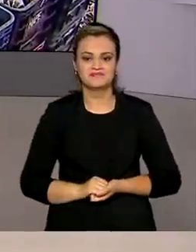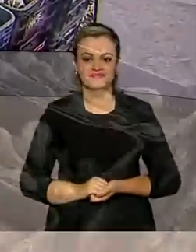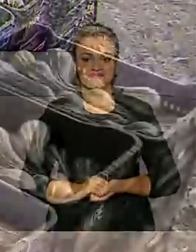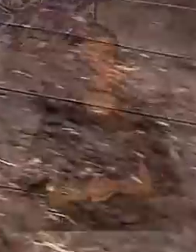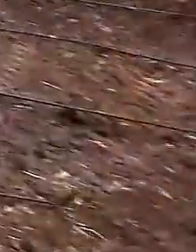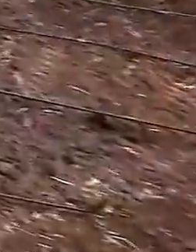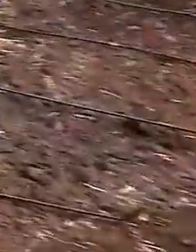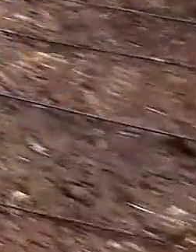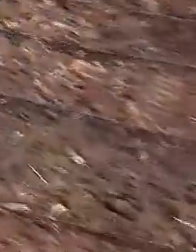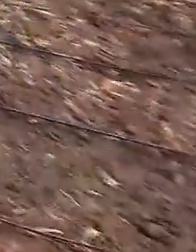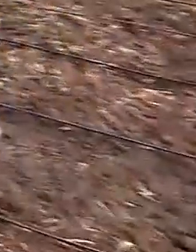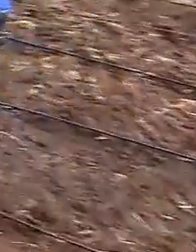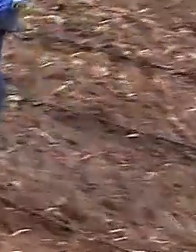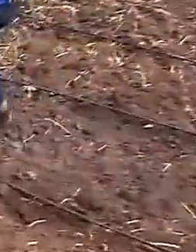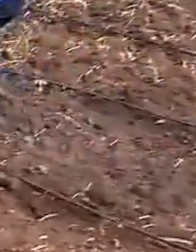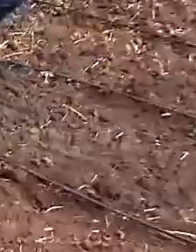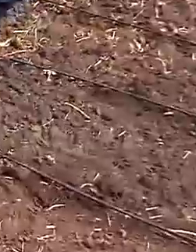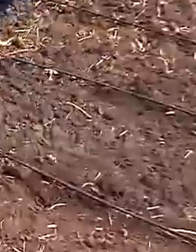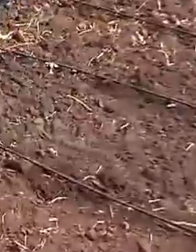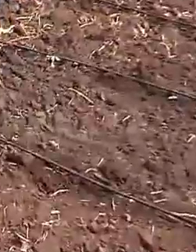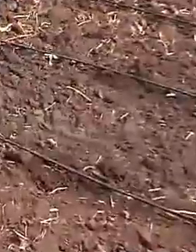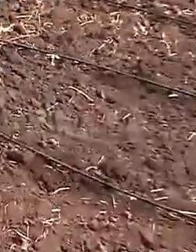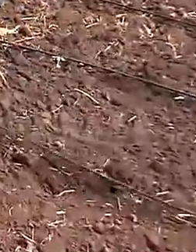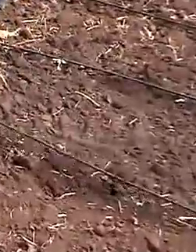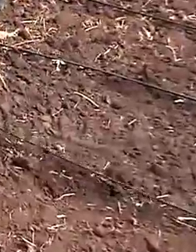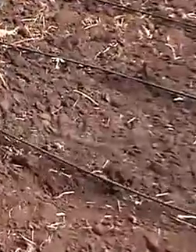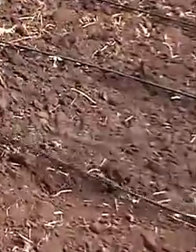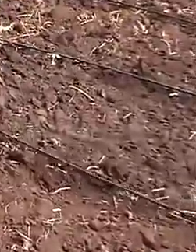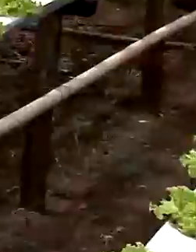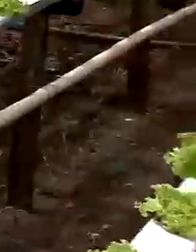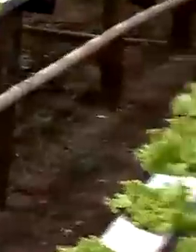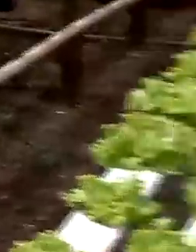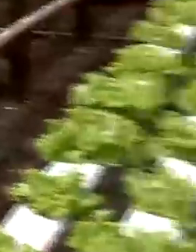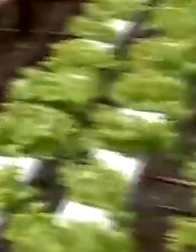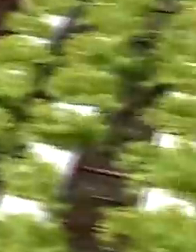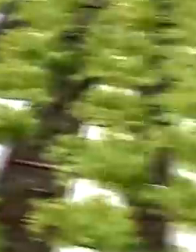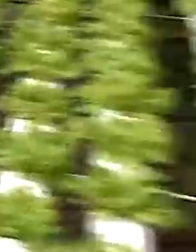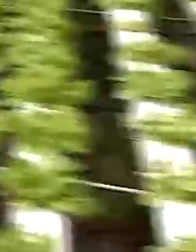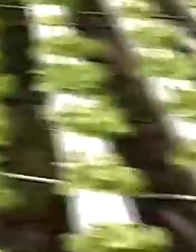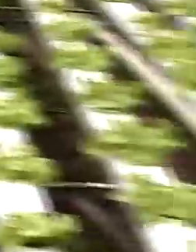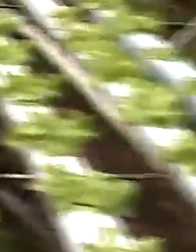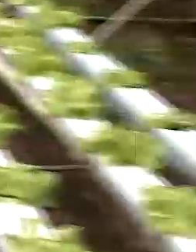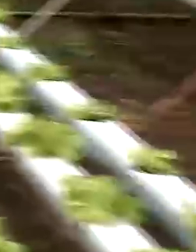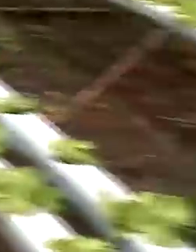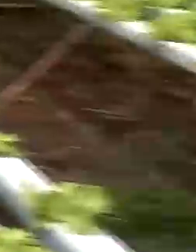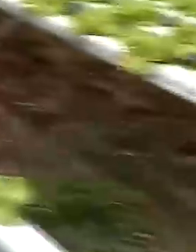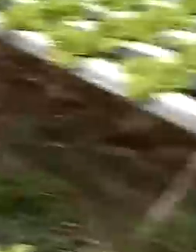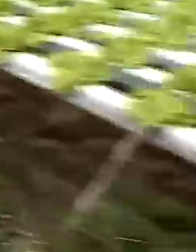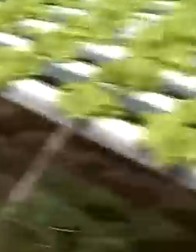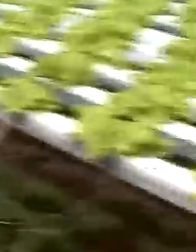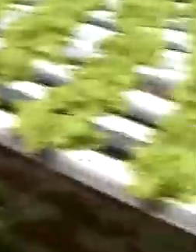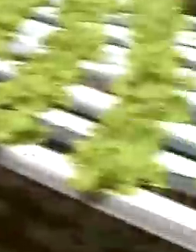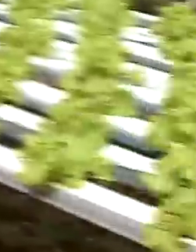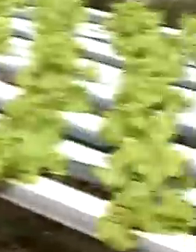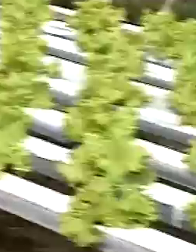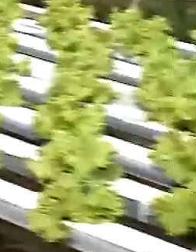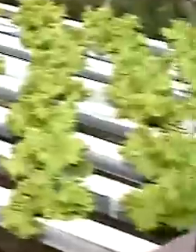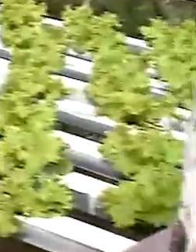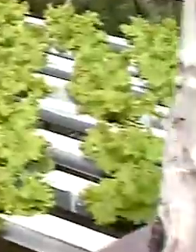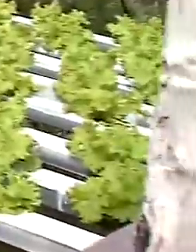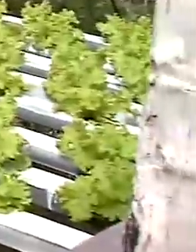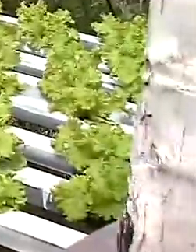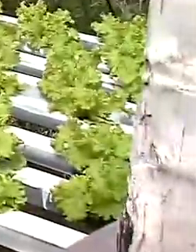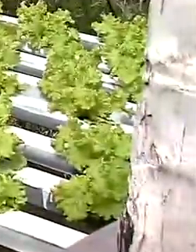Grosso